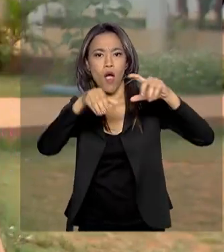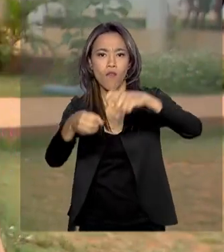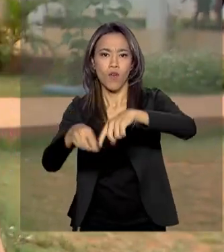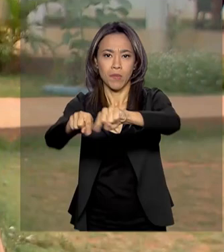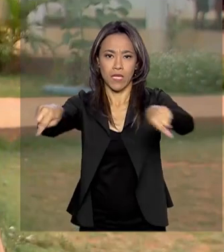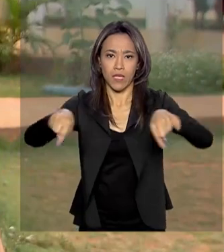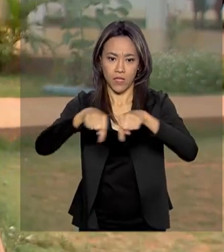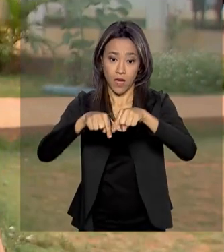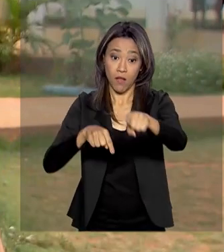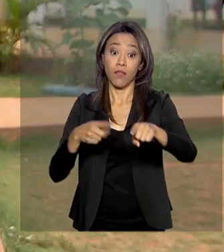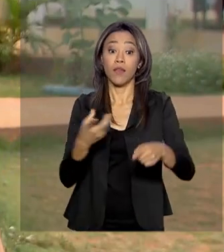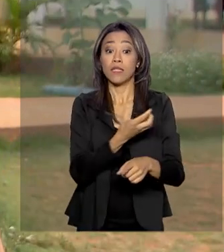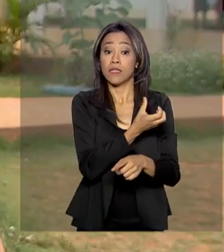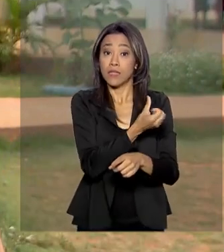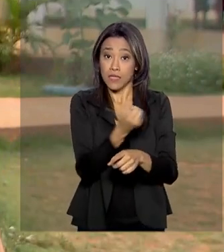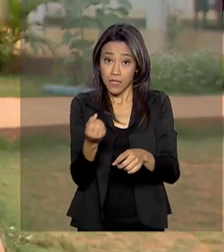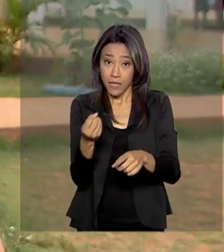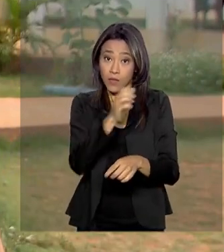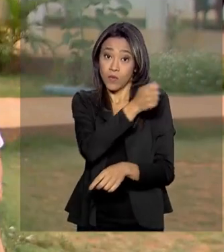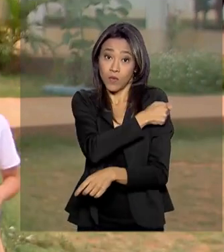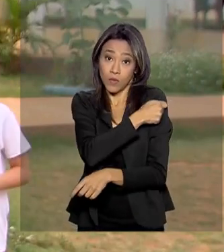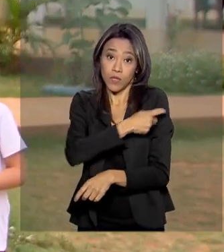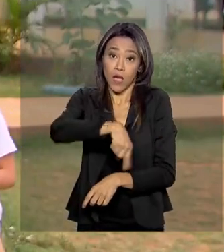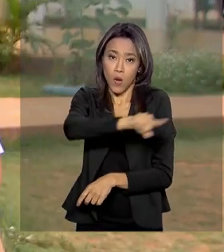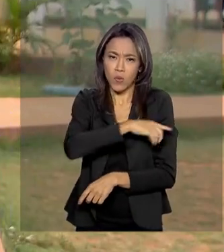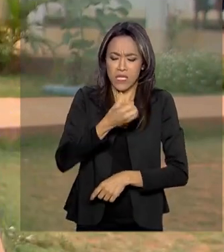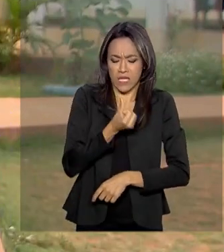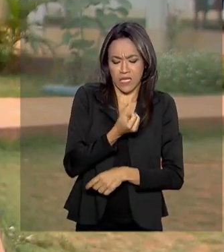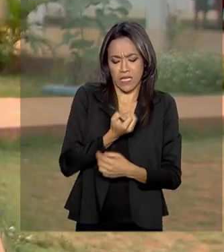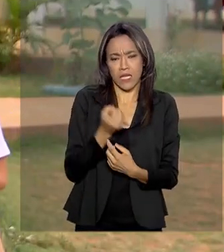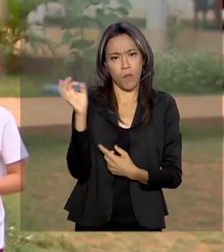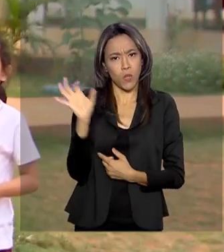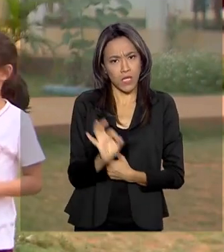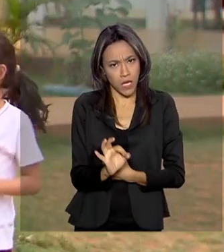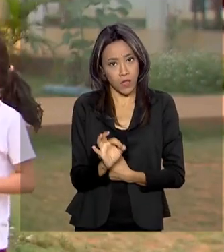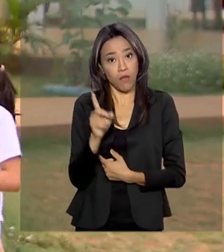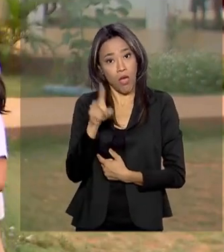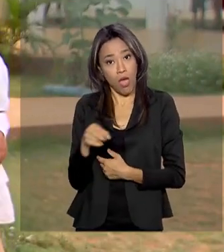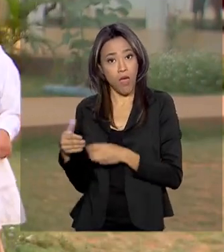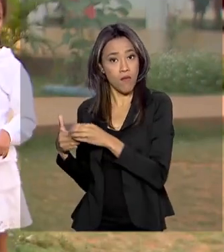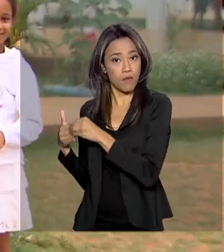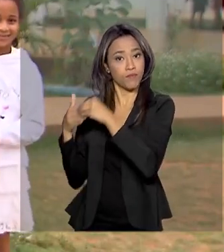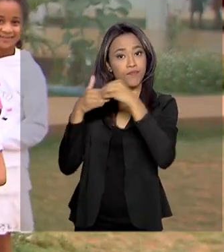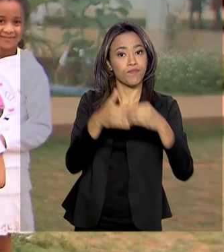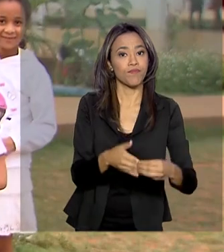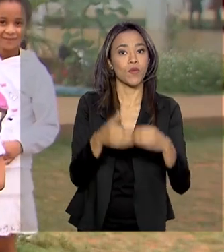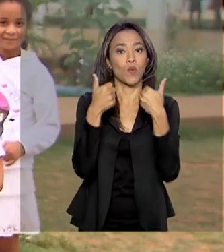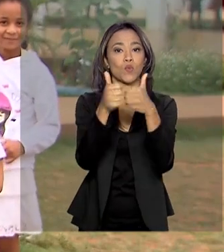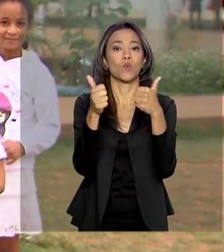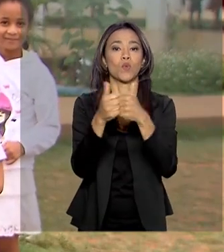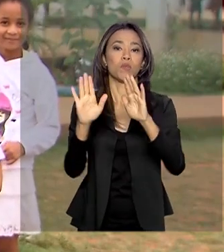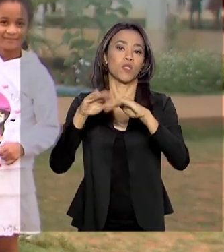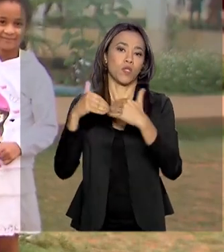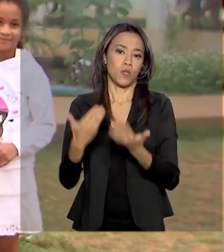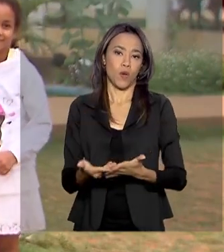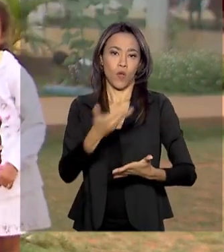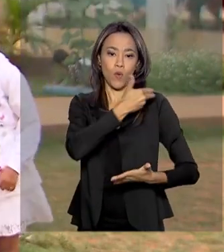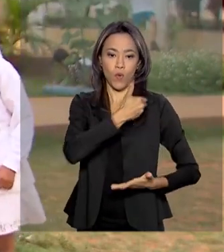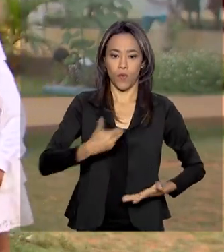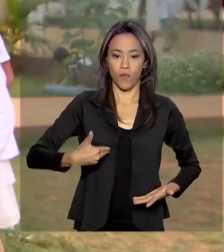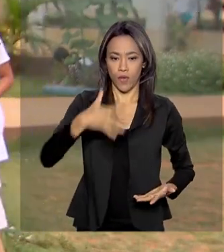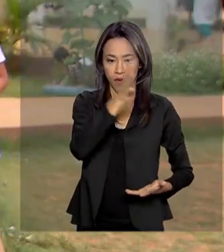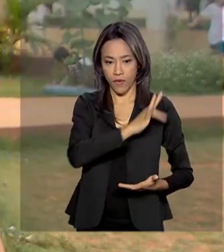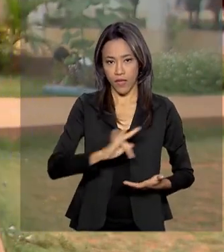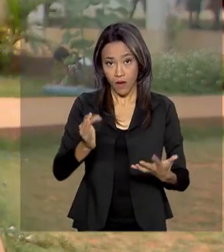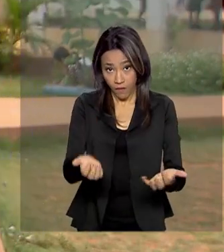600 alunos e 60% dessas crianças que estudam aqui vêm para cá com apoio dos ônibus escolares. E o governo federal vai fazer essa entrega.